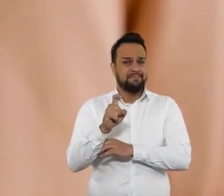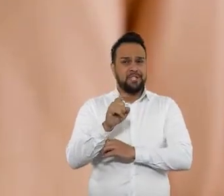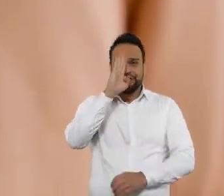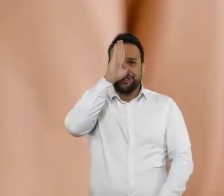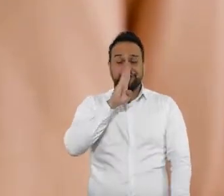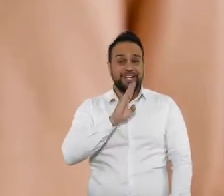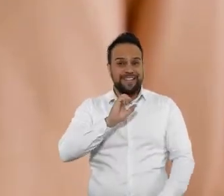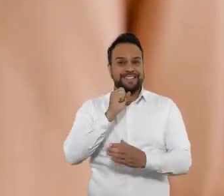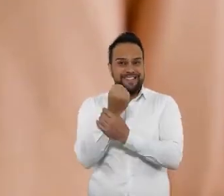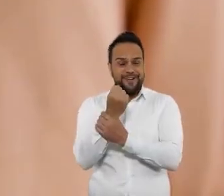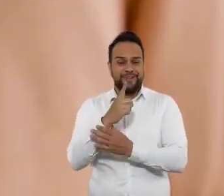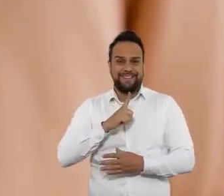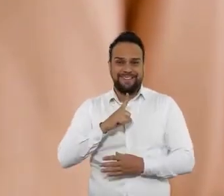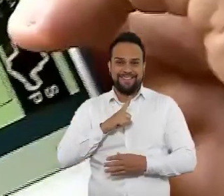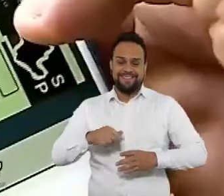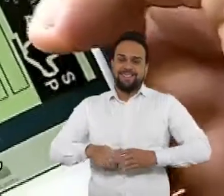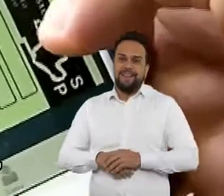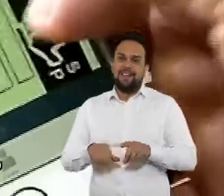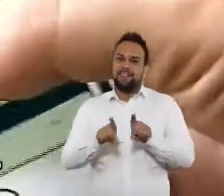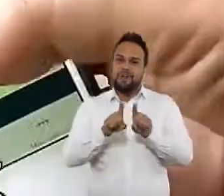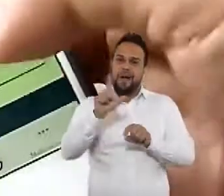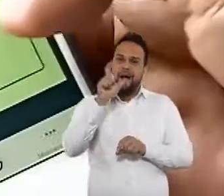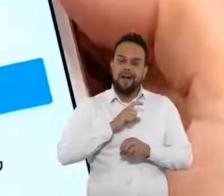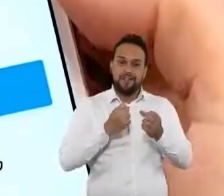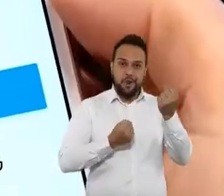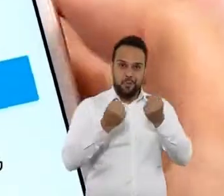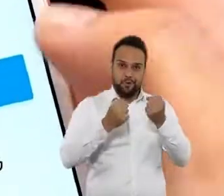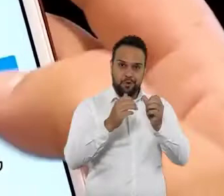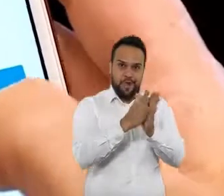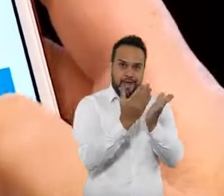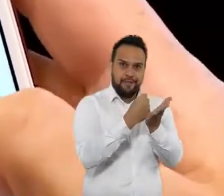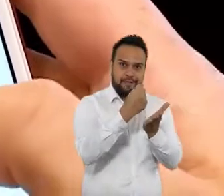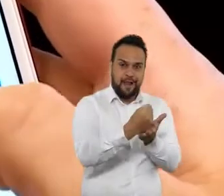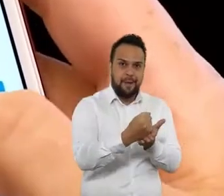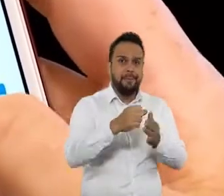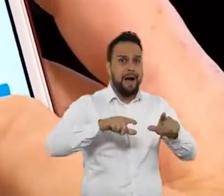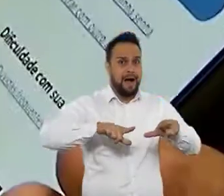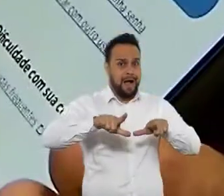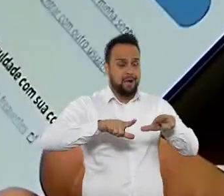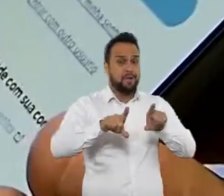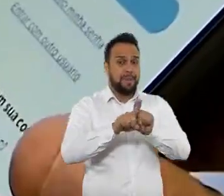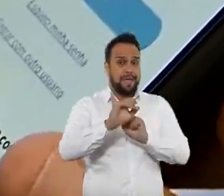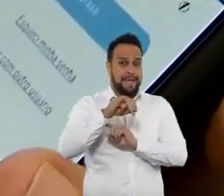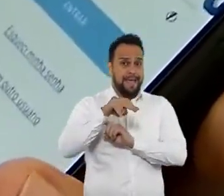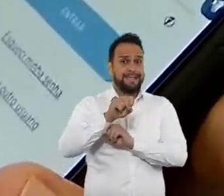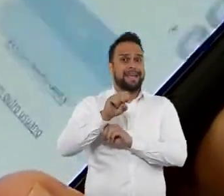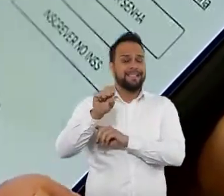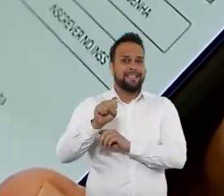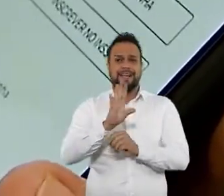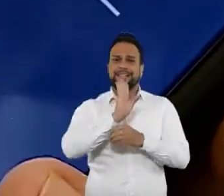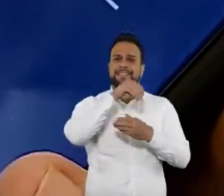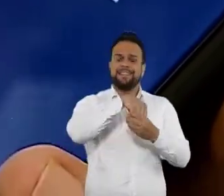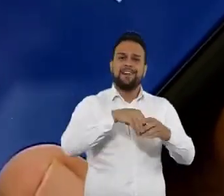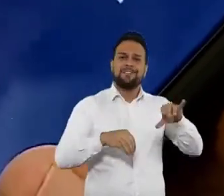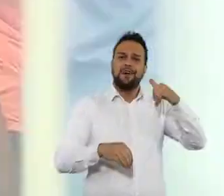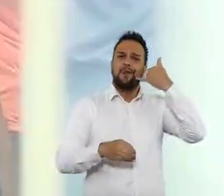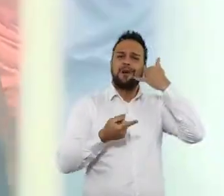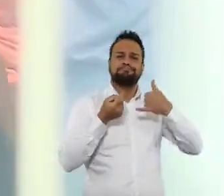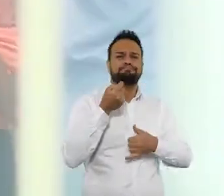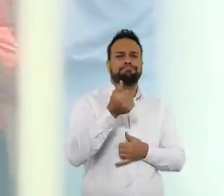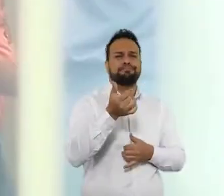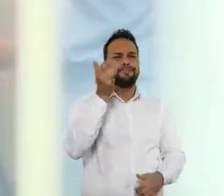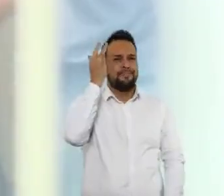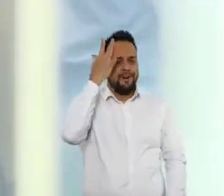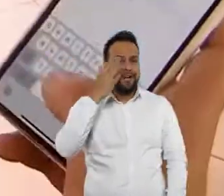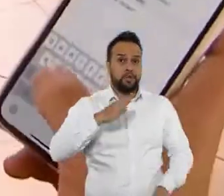PIX, gratuito e seguro. As carteiras de motorista, de trabalho e os serviços do INSS indo parar dentro do